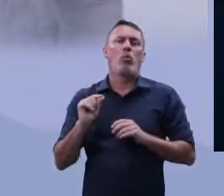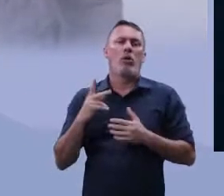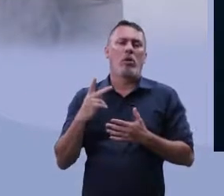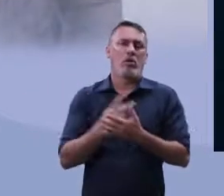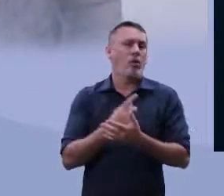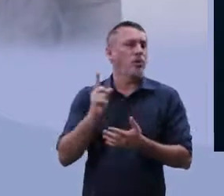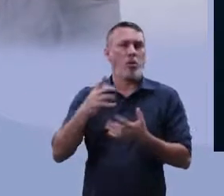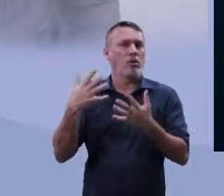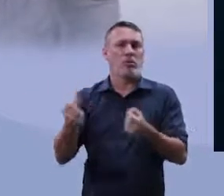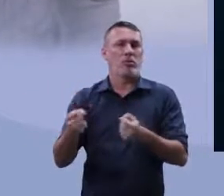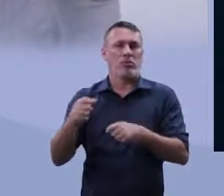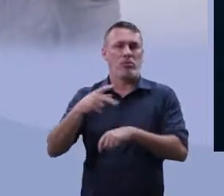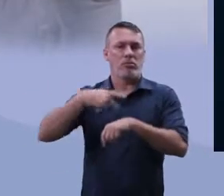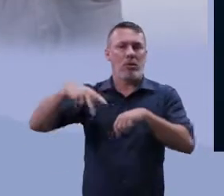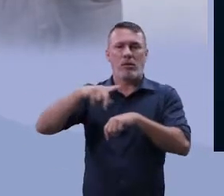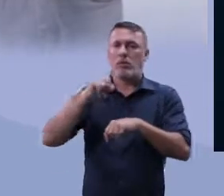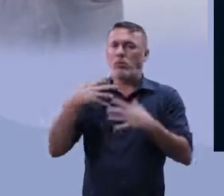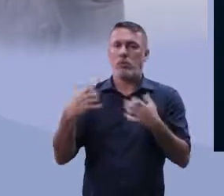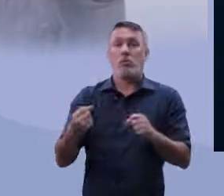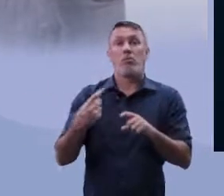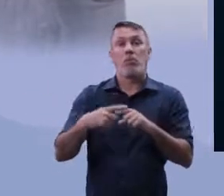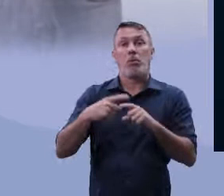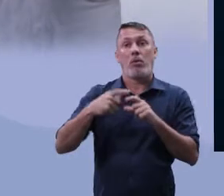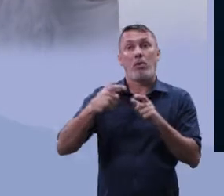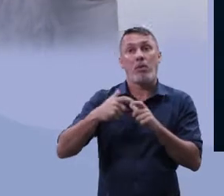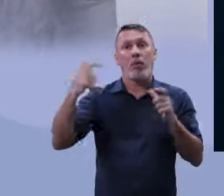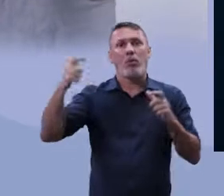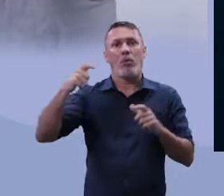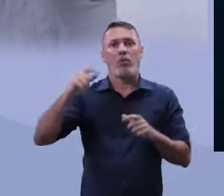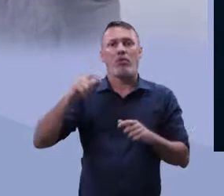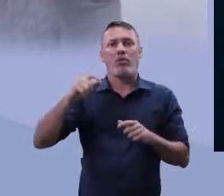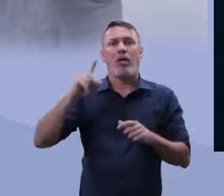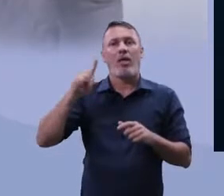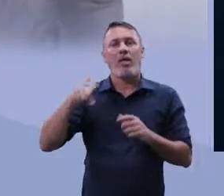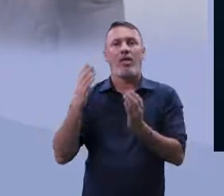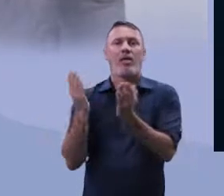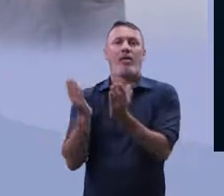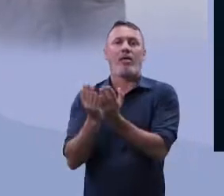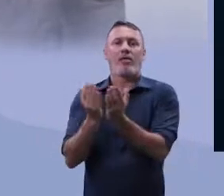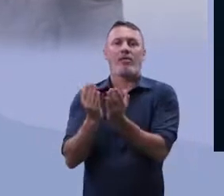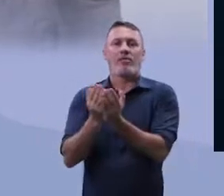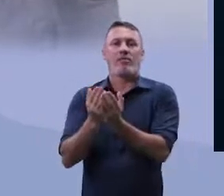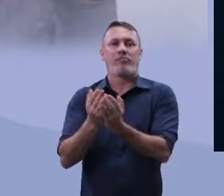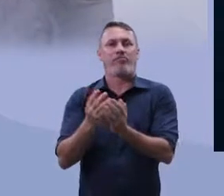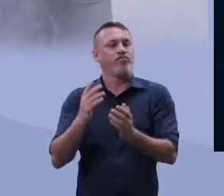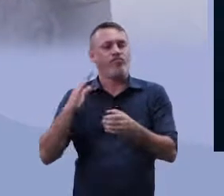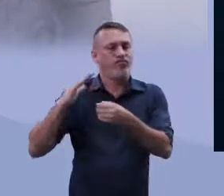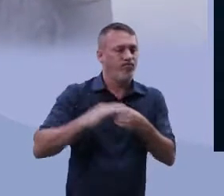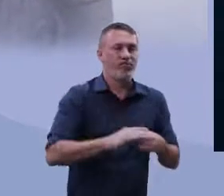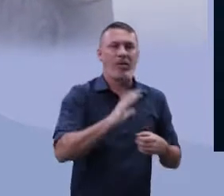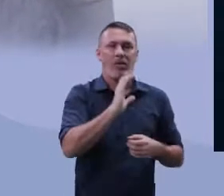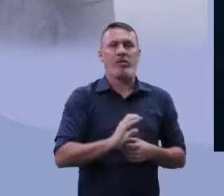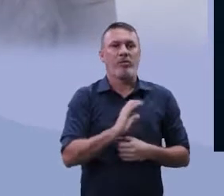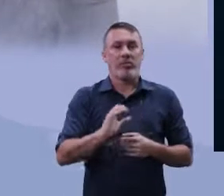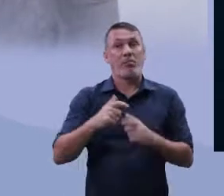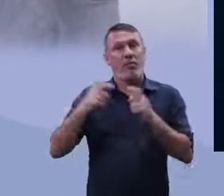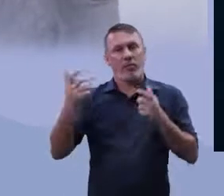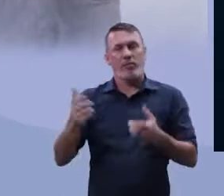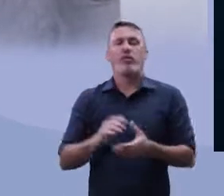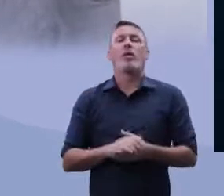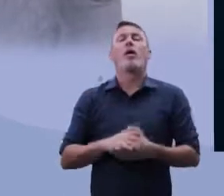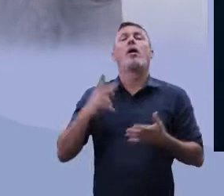é aceitado, uma vez que a maioria aí na Irlanda do Norte é protestante. E aí o que aconteceu? Em uma